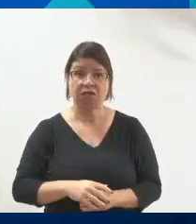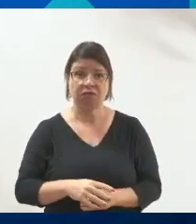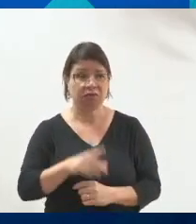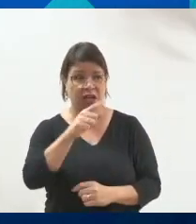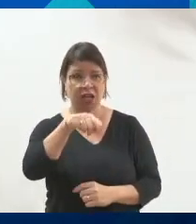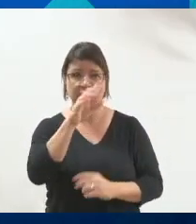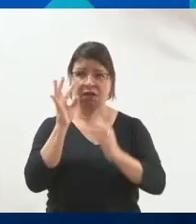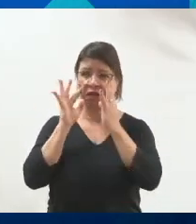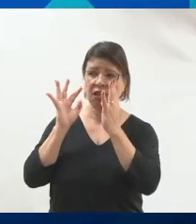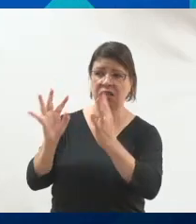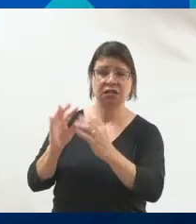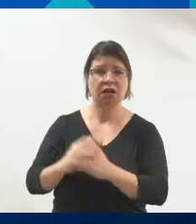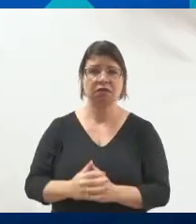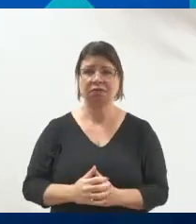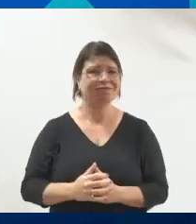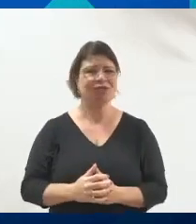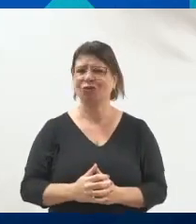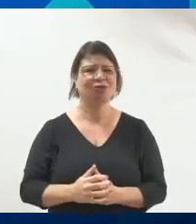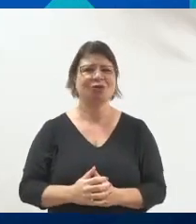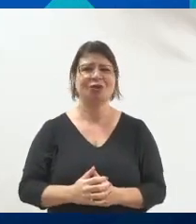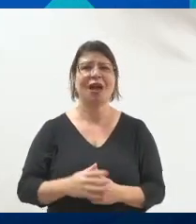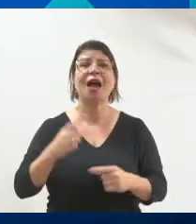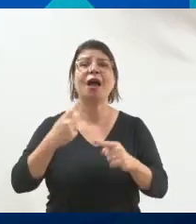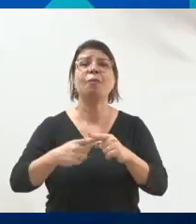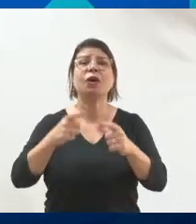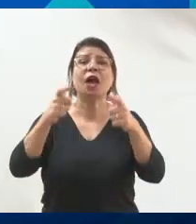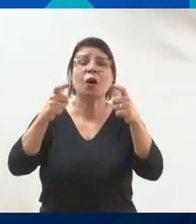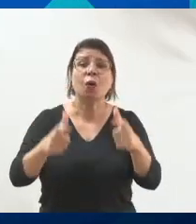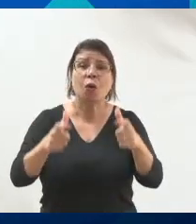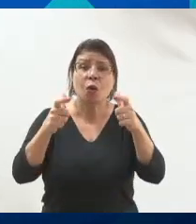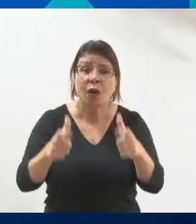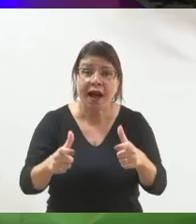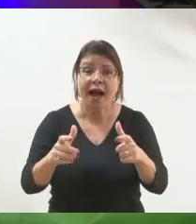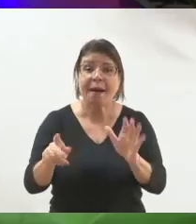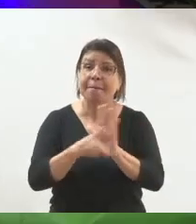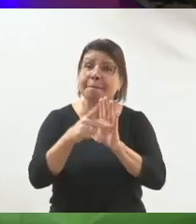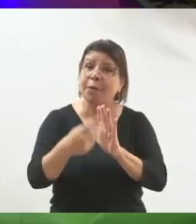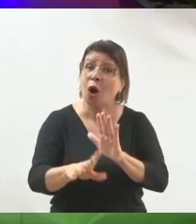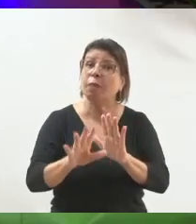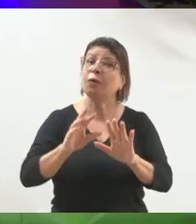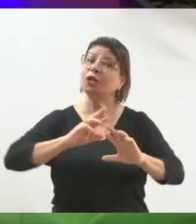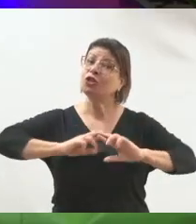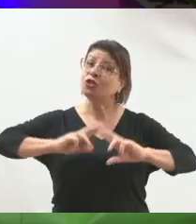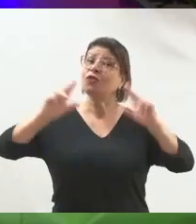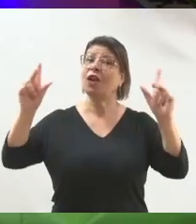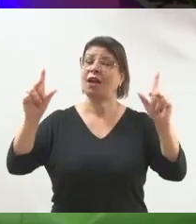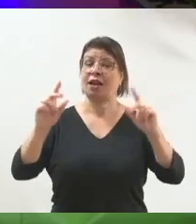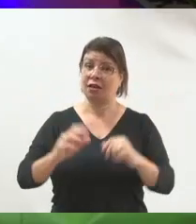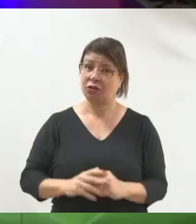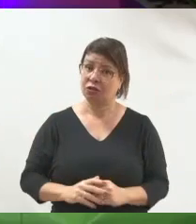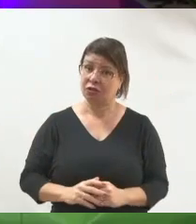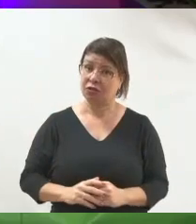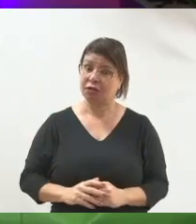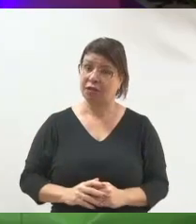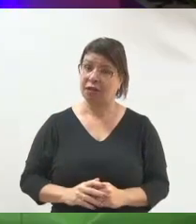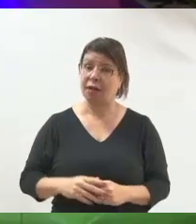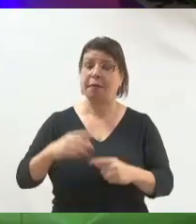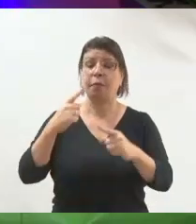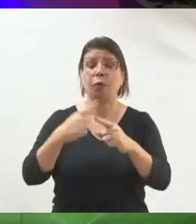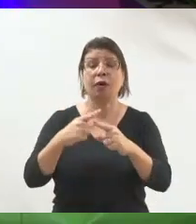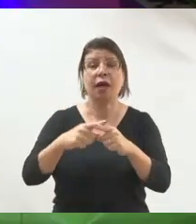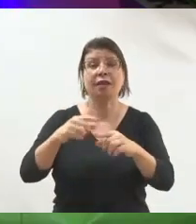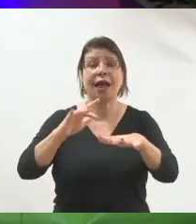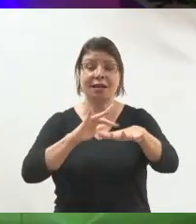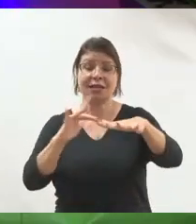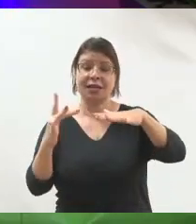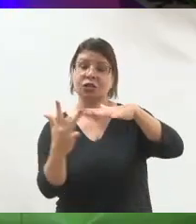Então, não é só política. É que as redes sociais são um ambiente que as pessoas estão lá para ver coisas que interessam a ela,